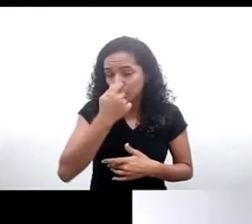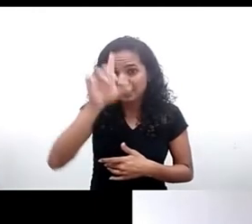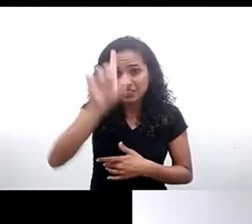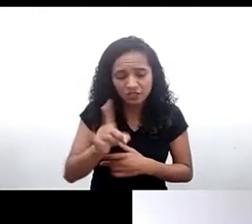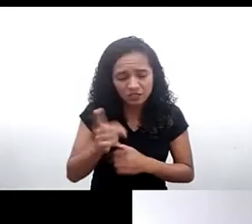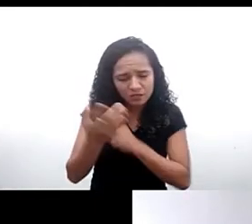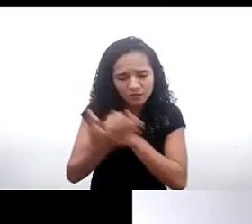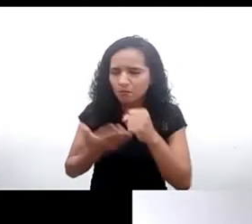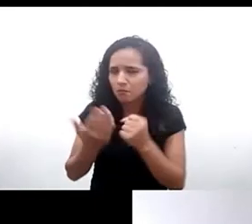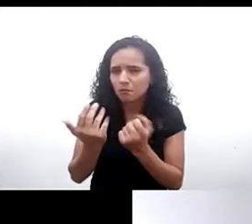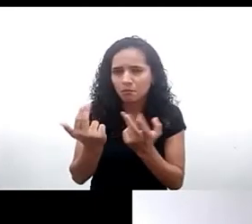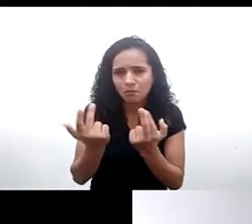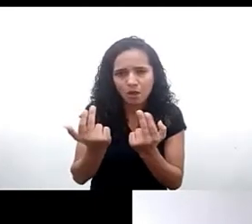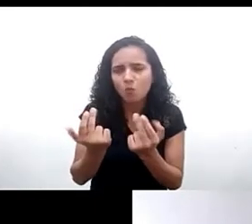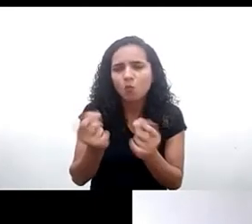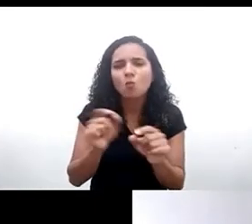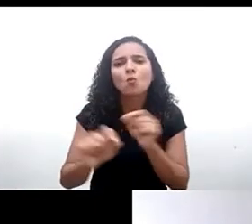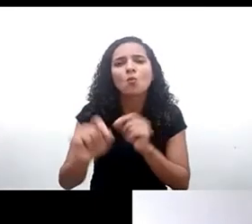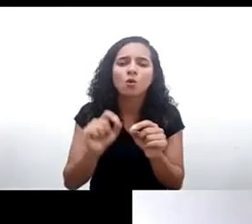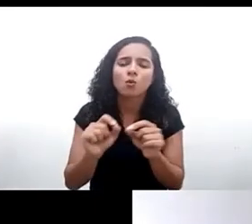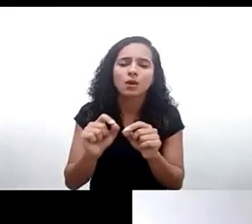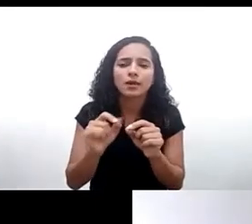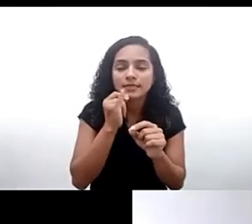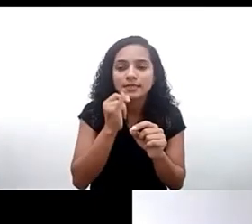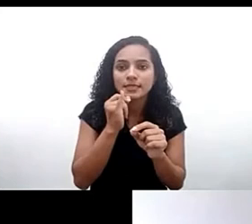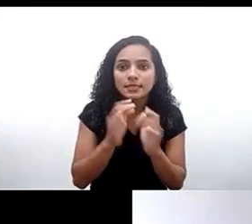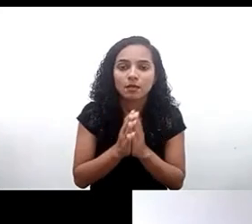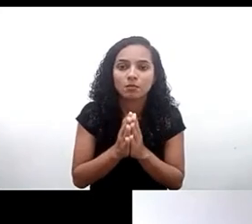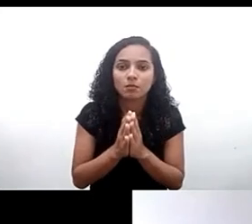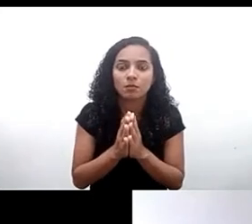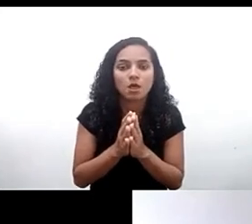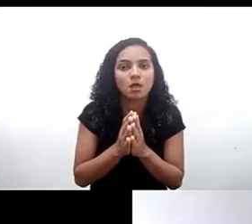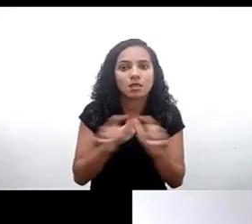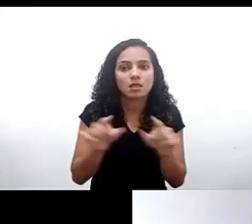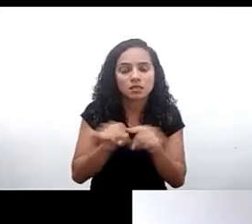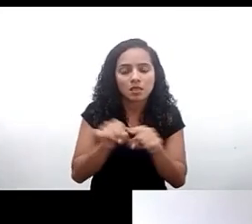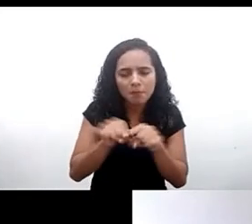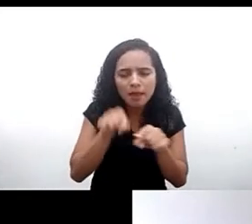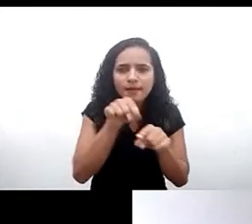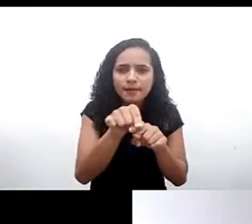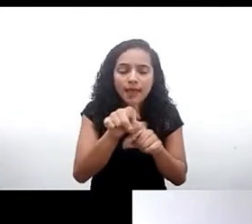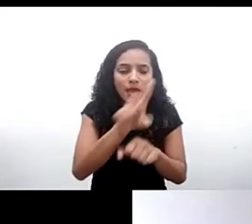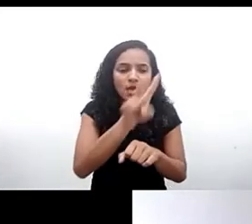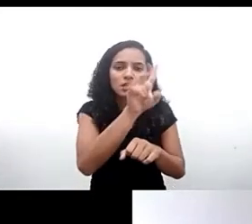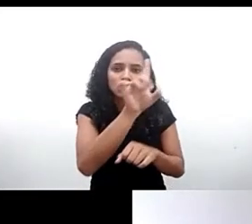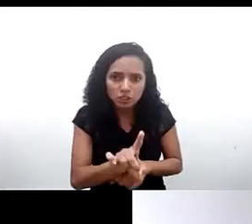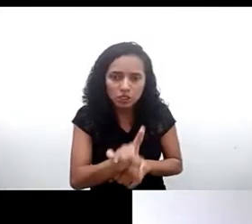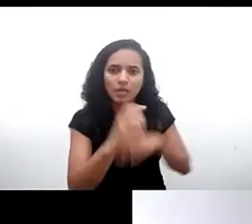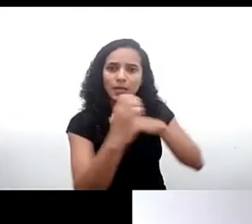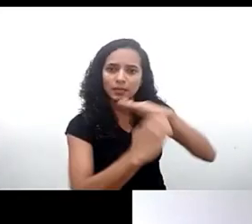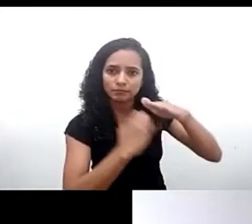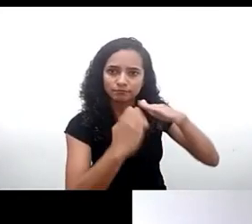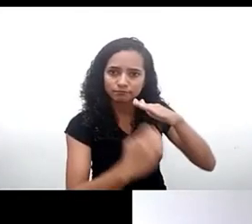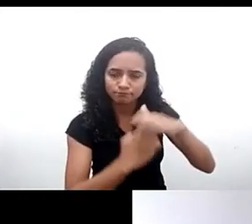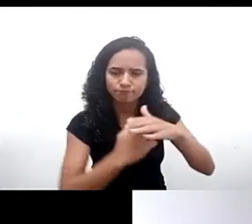igualmente uma eficácia horizontal ou seja ele também se aplica às empresas ele também se aplica aos entes privados